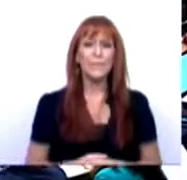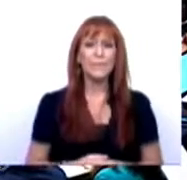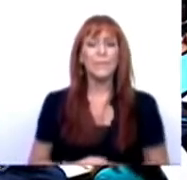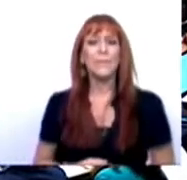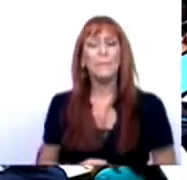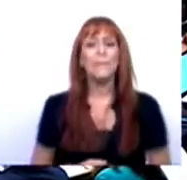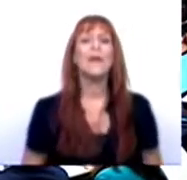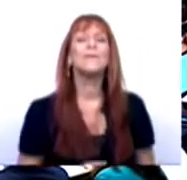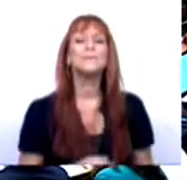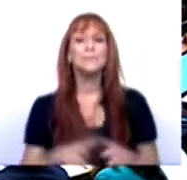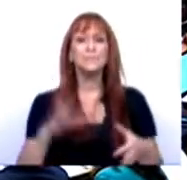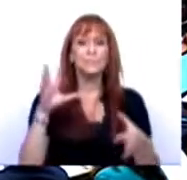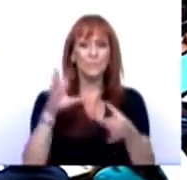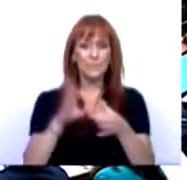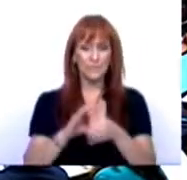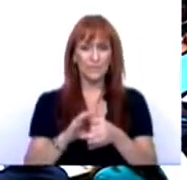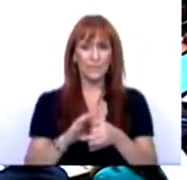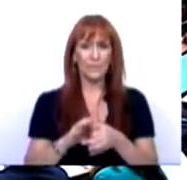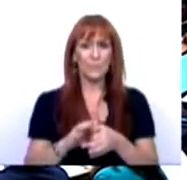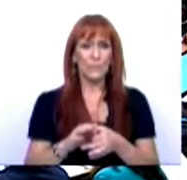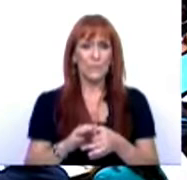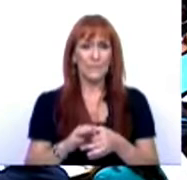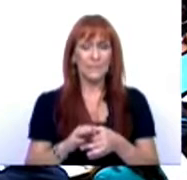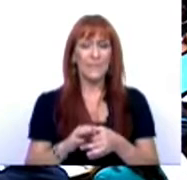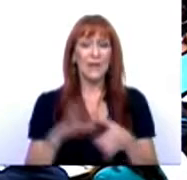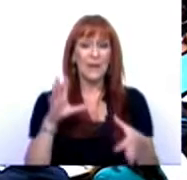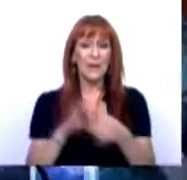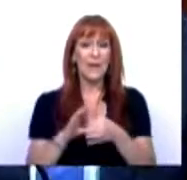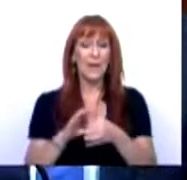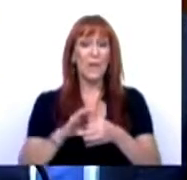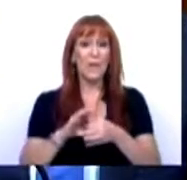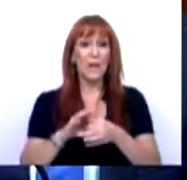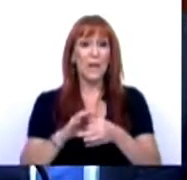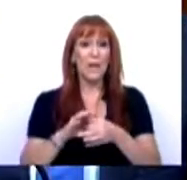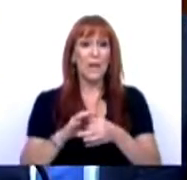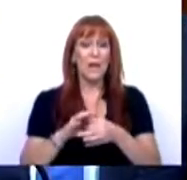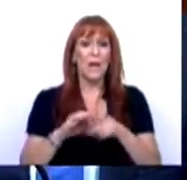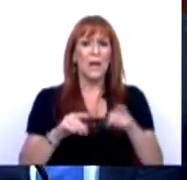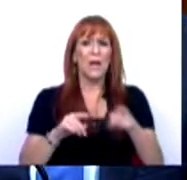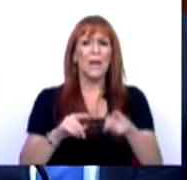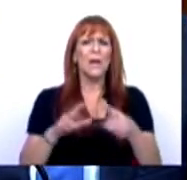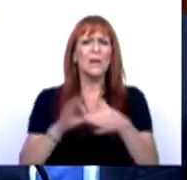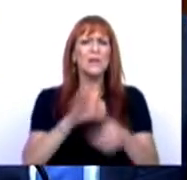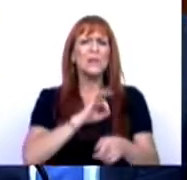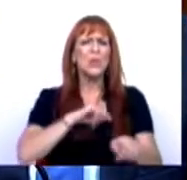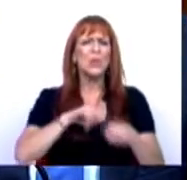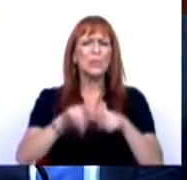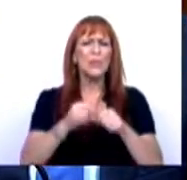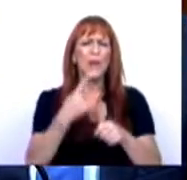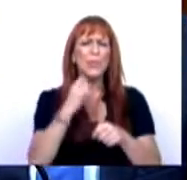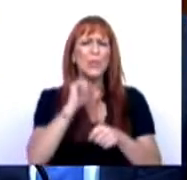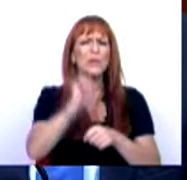Em relação às colocões colocadas pelo Sr. Deputado